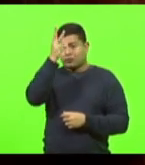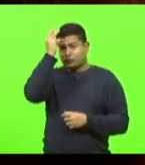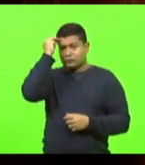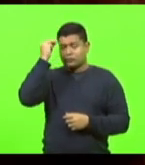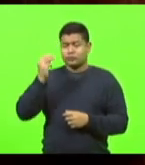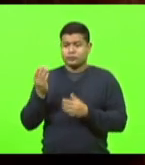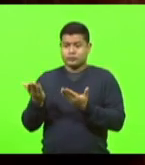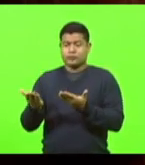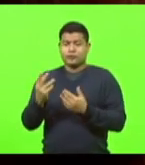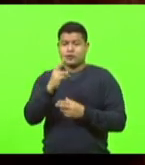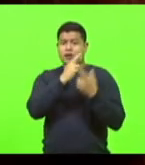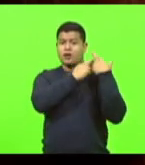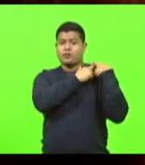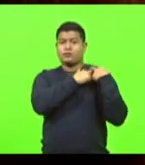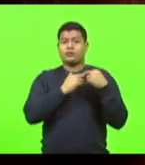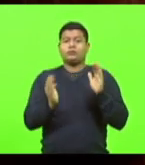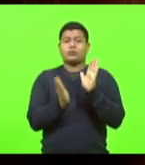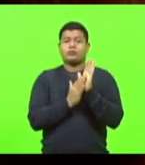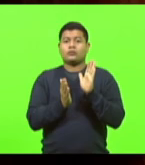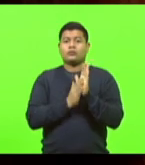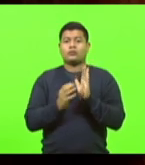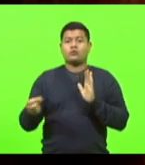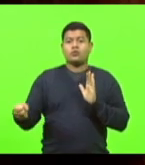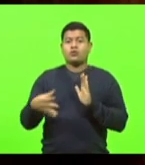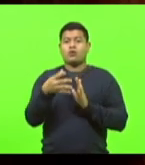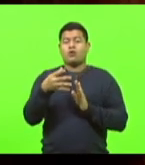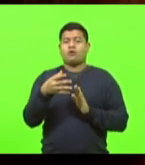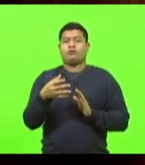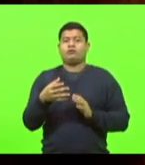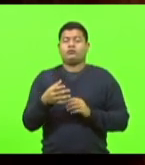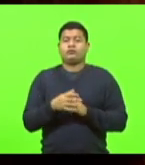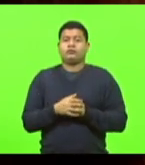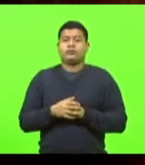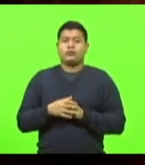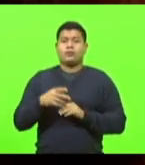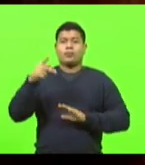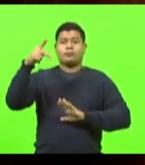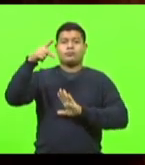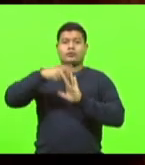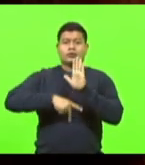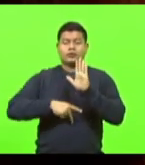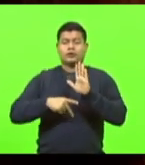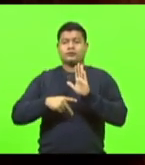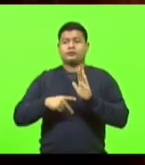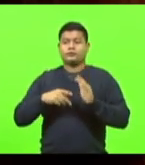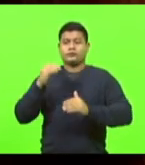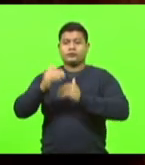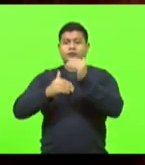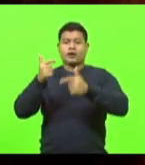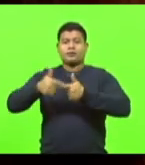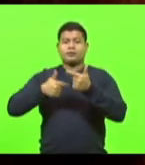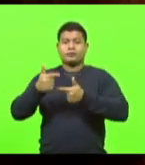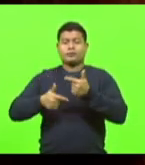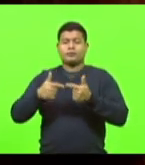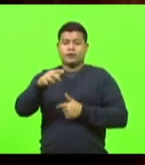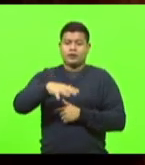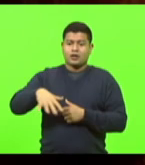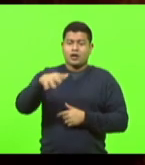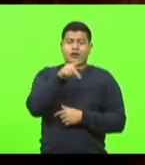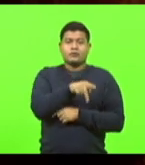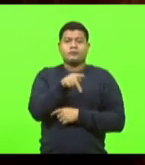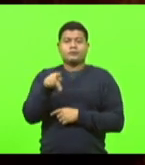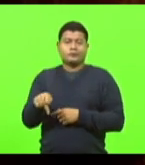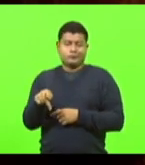ao governo um novo plano de cargo, carreira e salários do magistério. O relatório